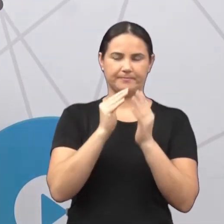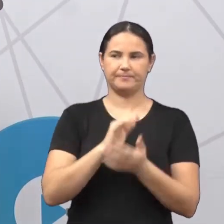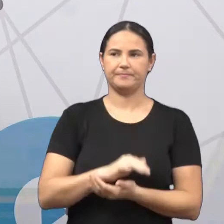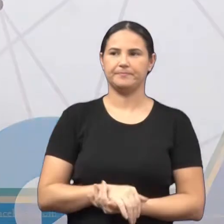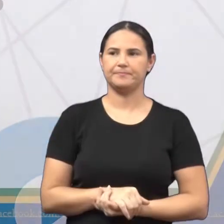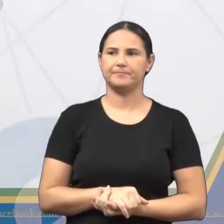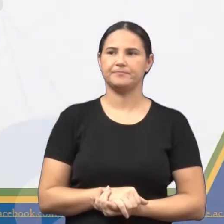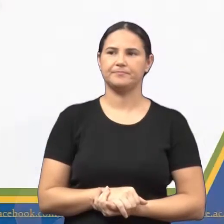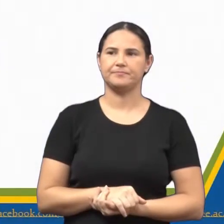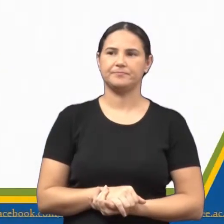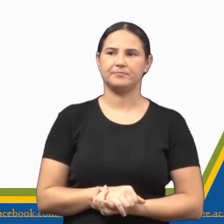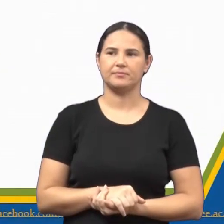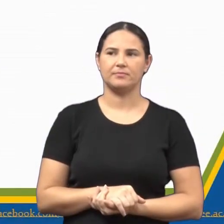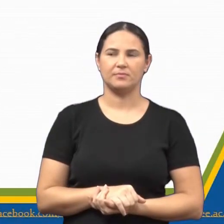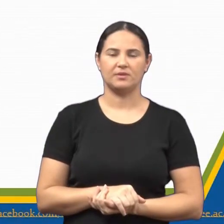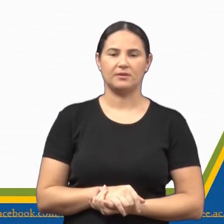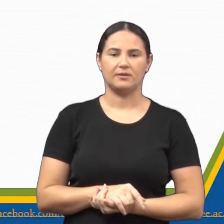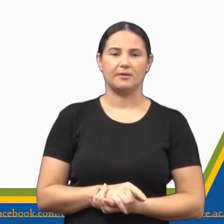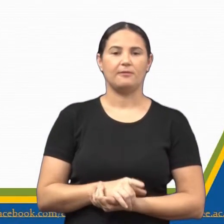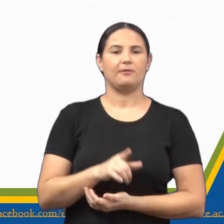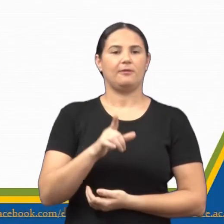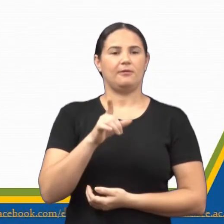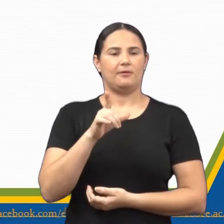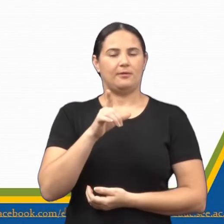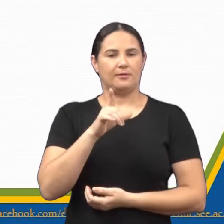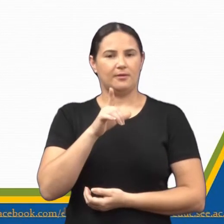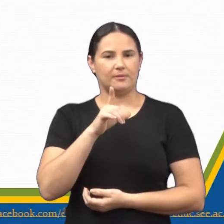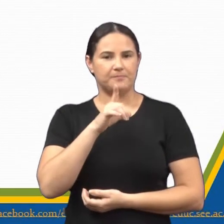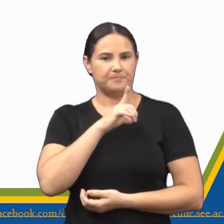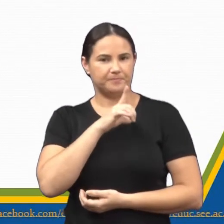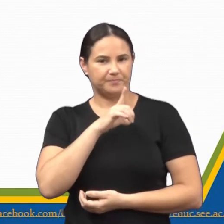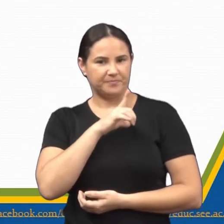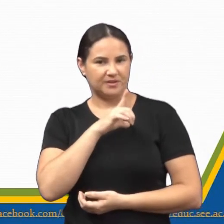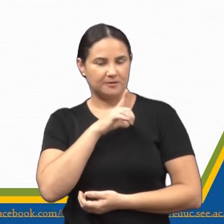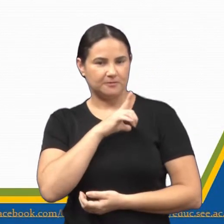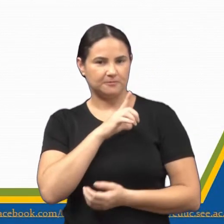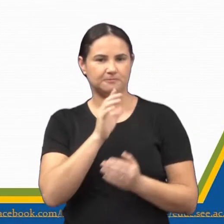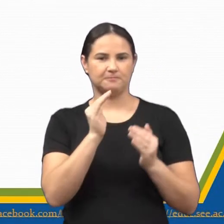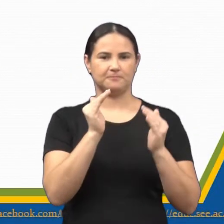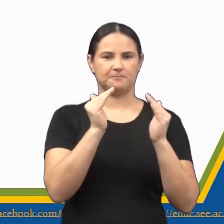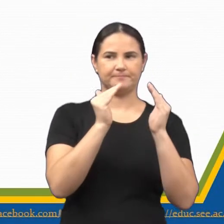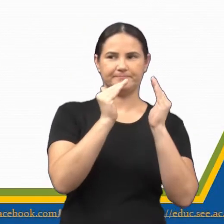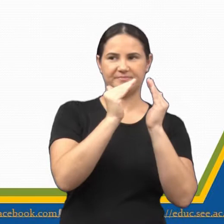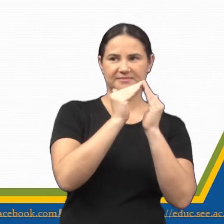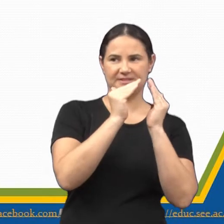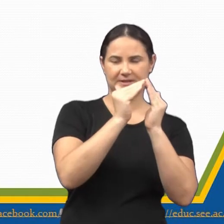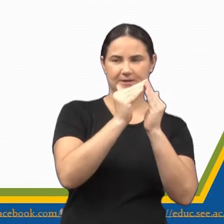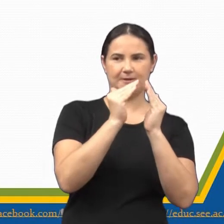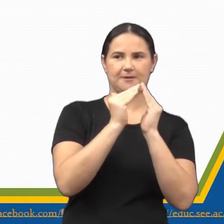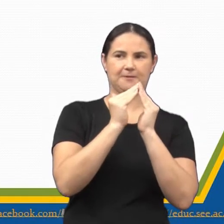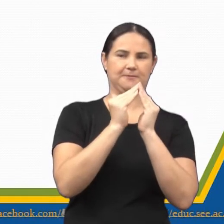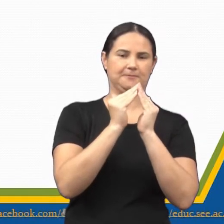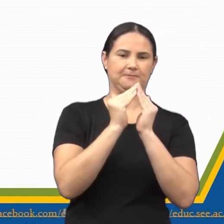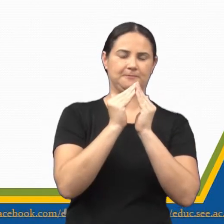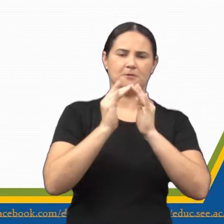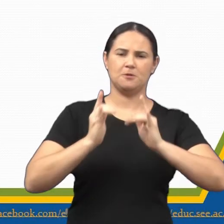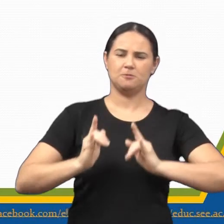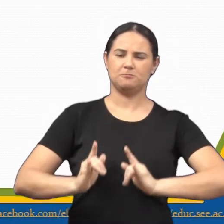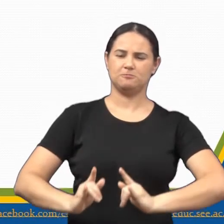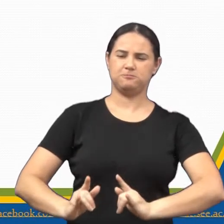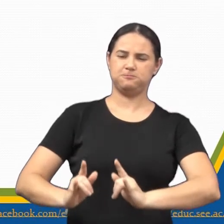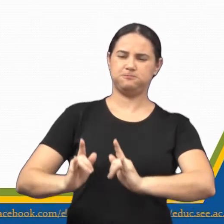São aqueles em que há predomínio de residências, podendo ser casas